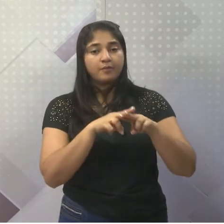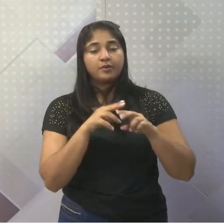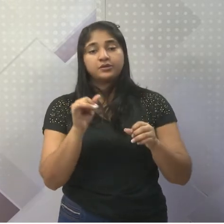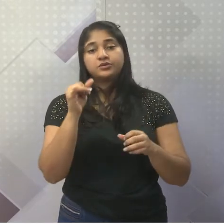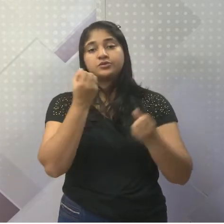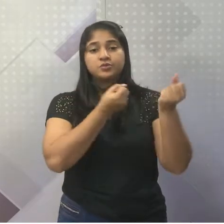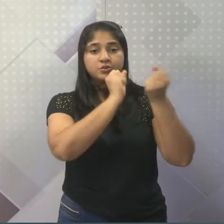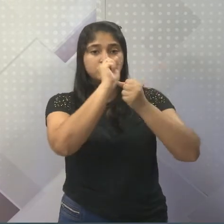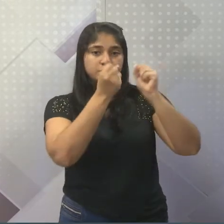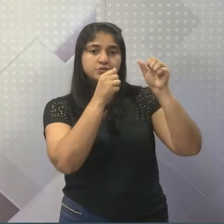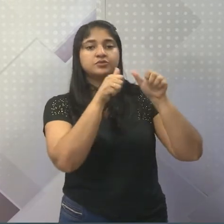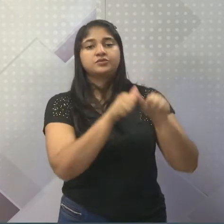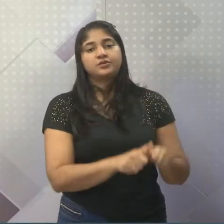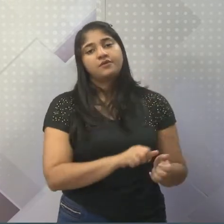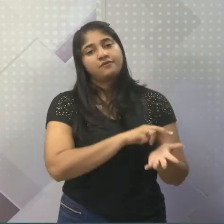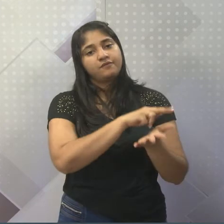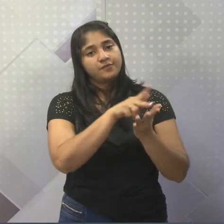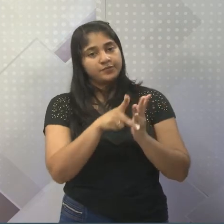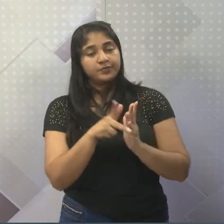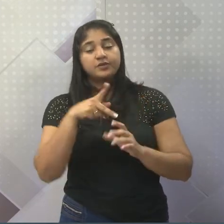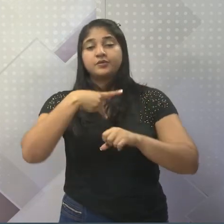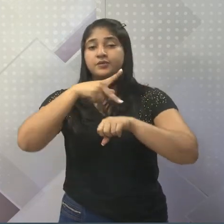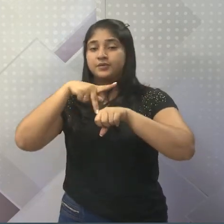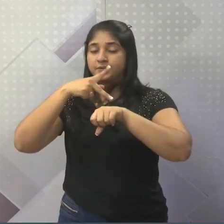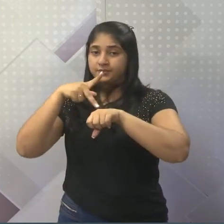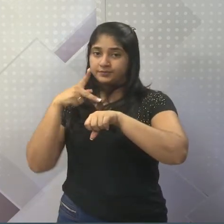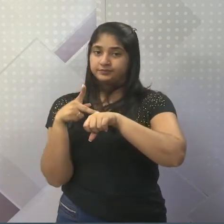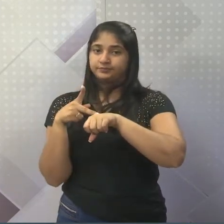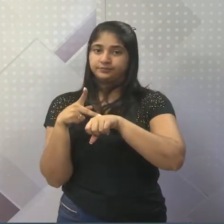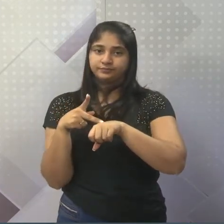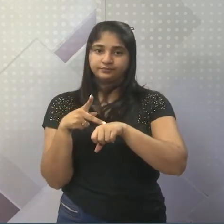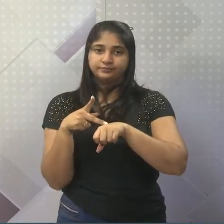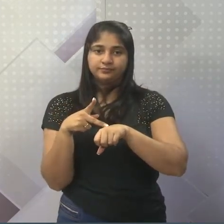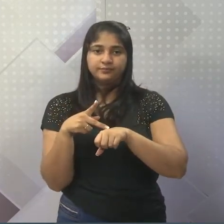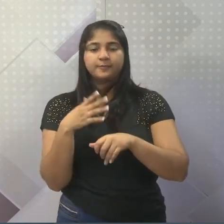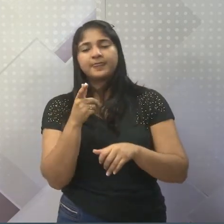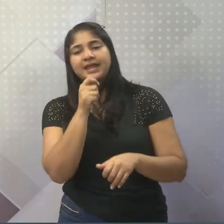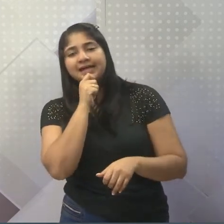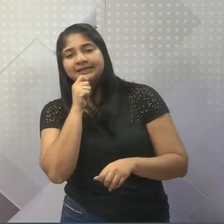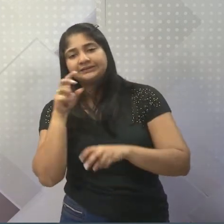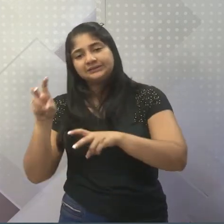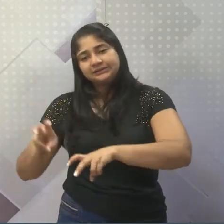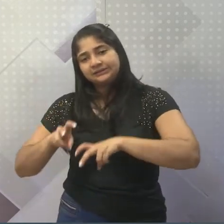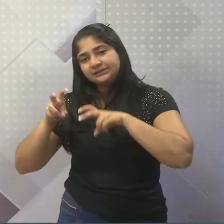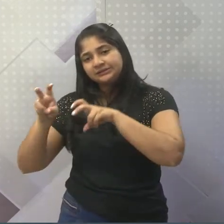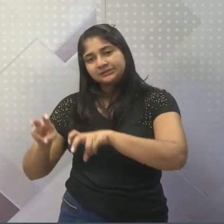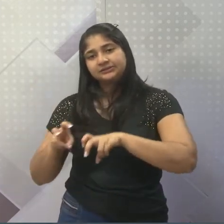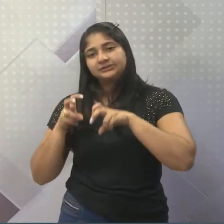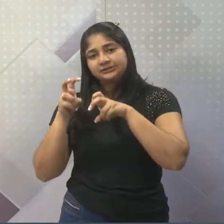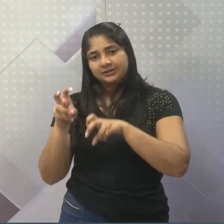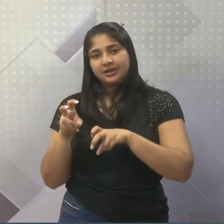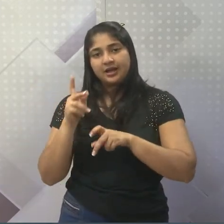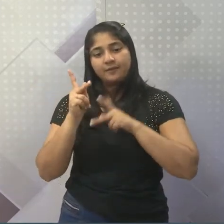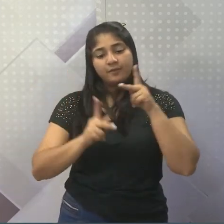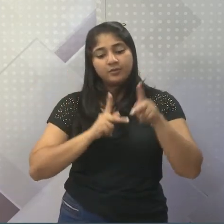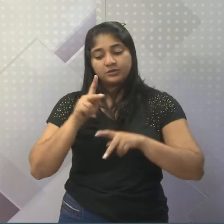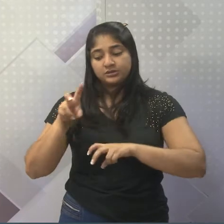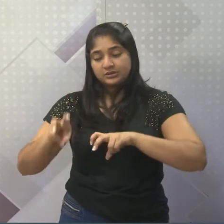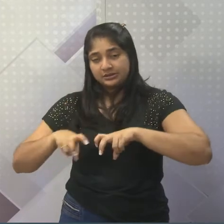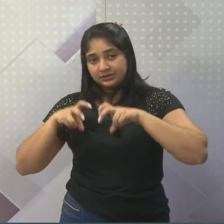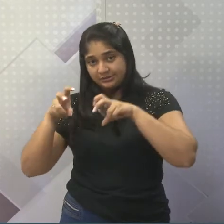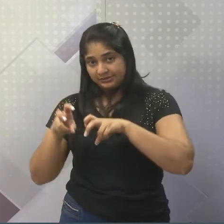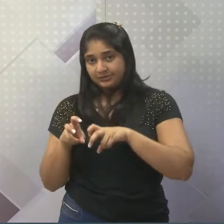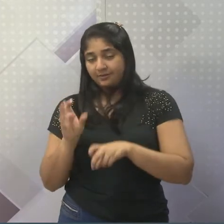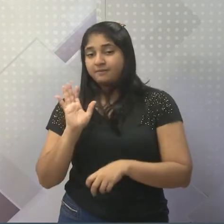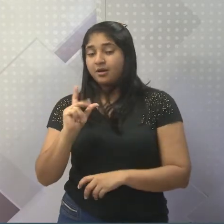território. É um país que, embora seja agrário, predominantemente sua população seja agrária,